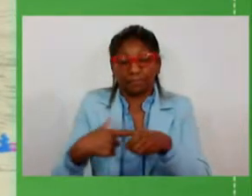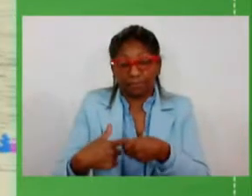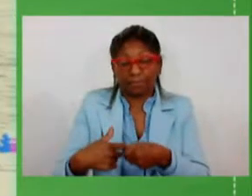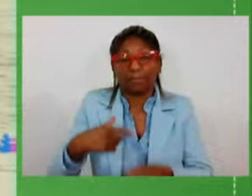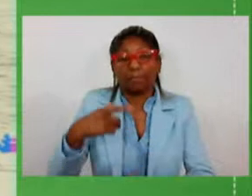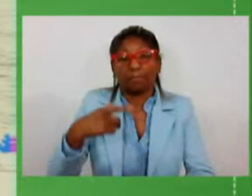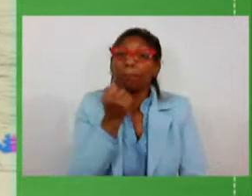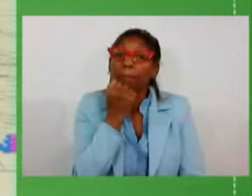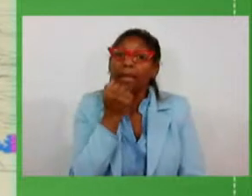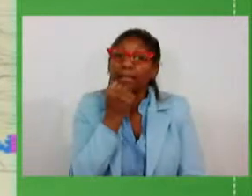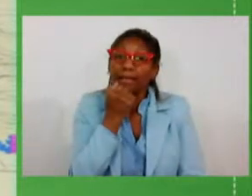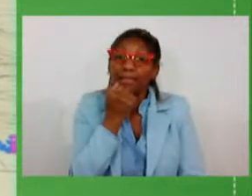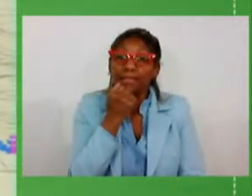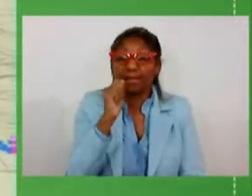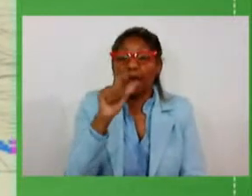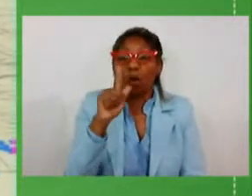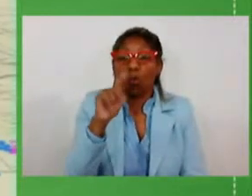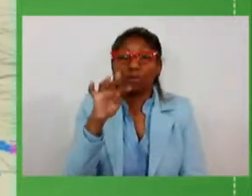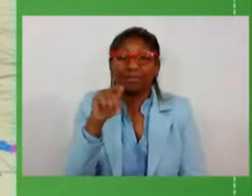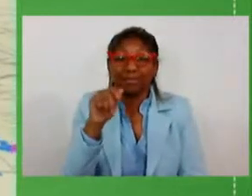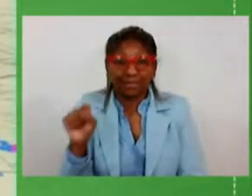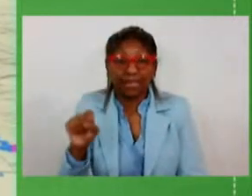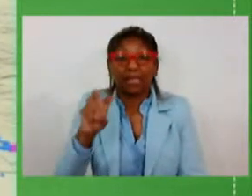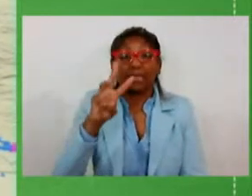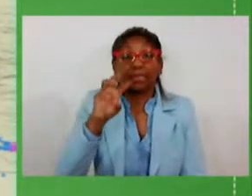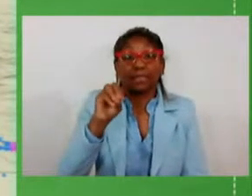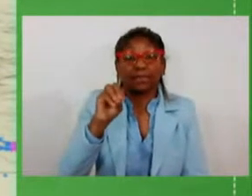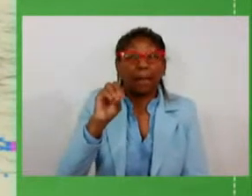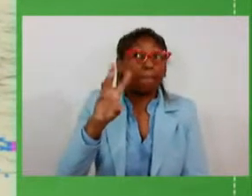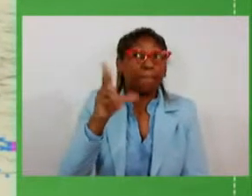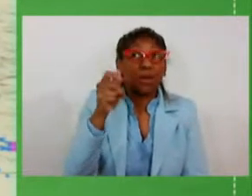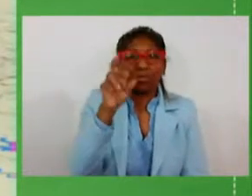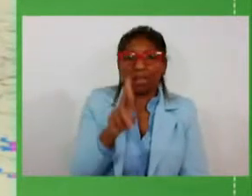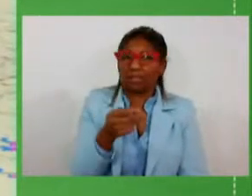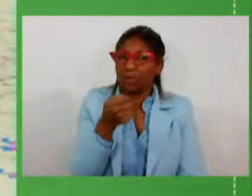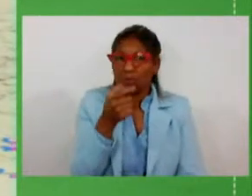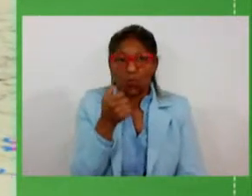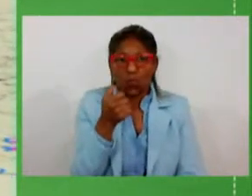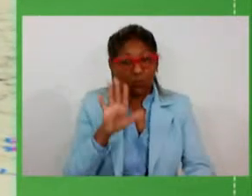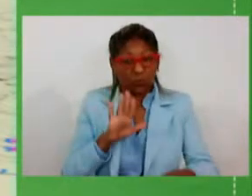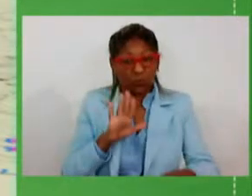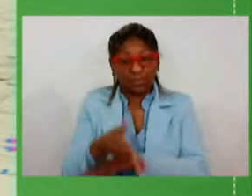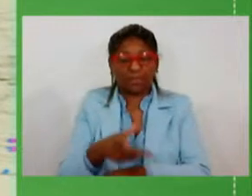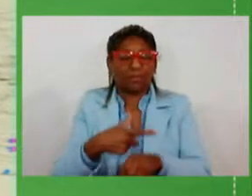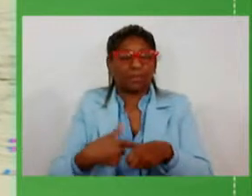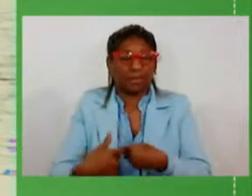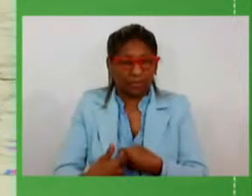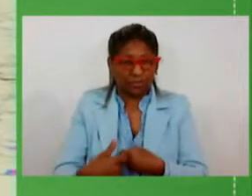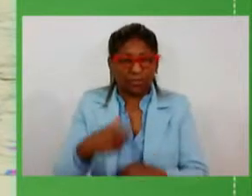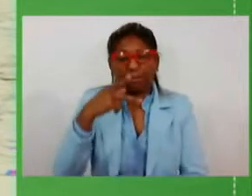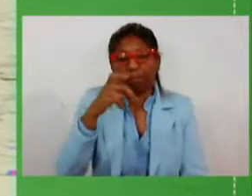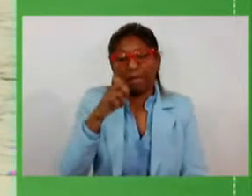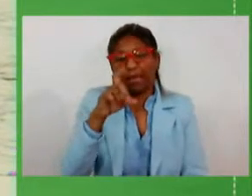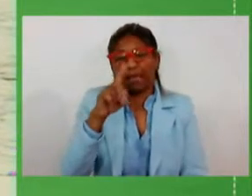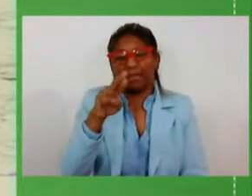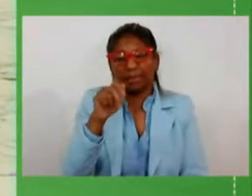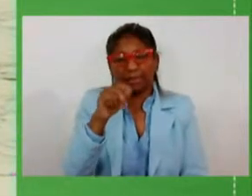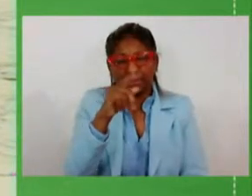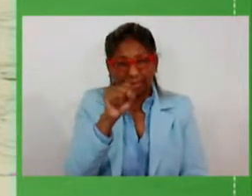com 30 milhões de reais praticamente de investimento para o acesso ao município de pedras altas na rs